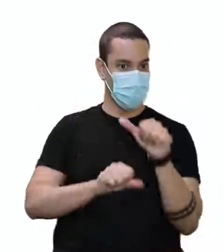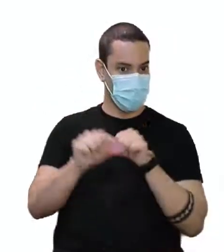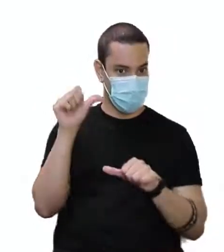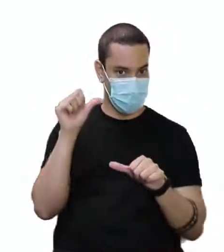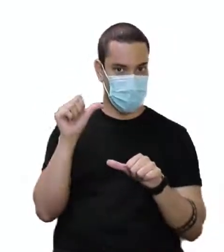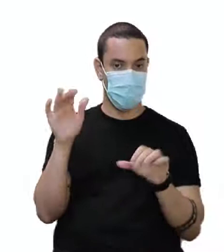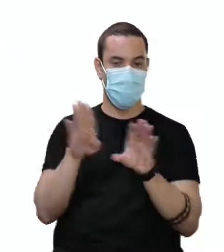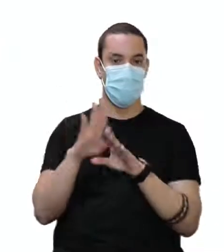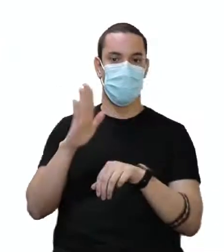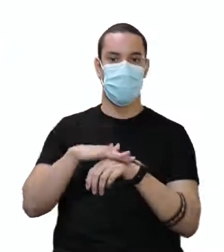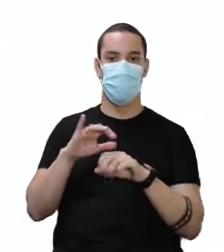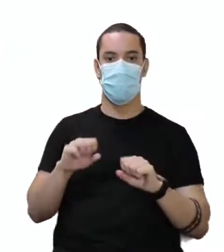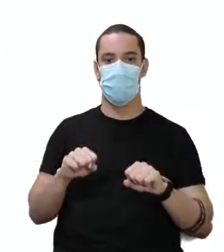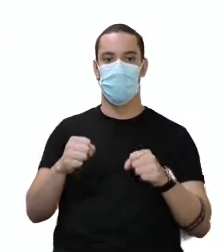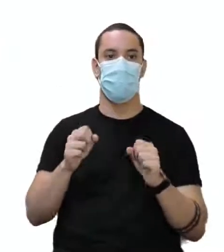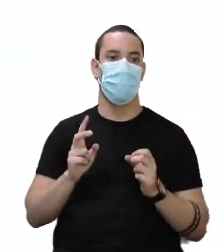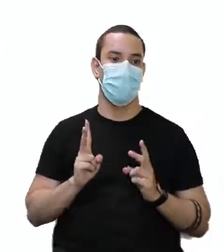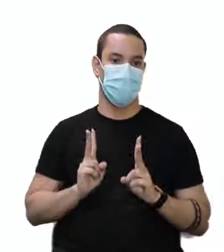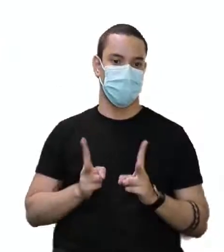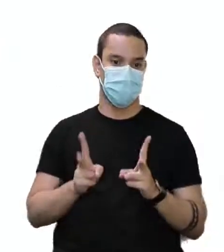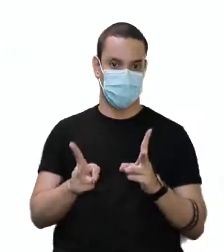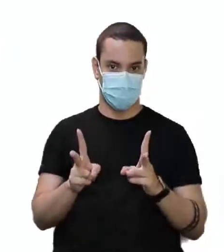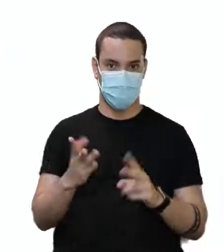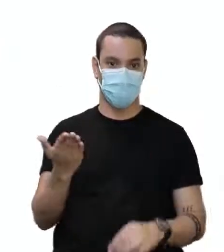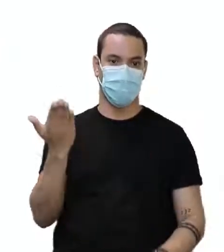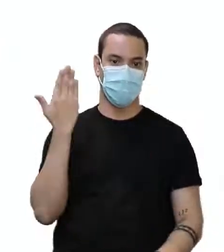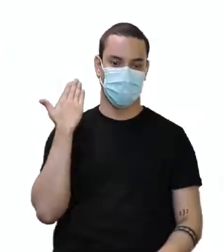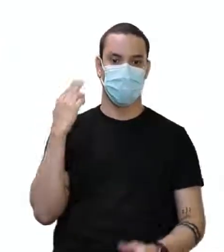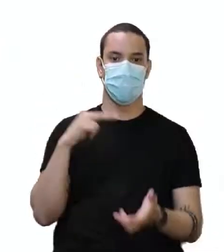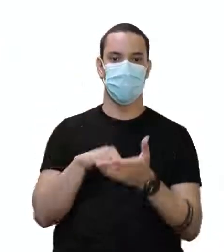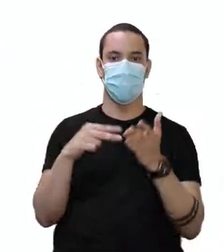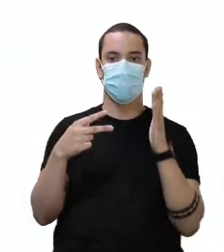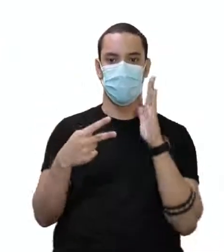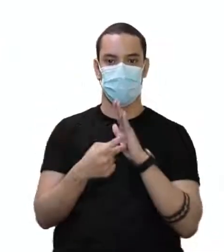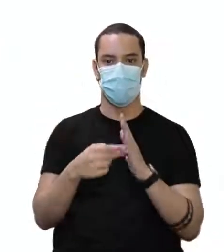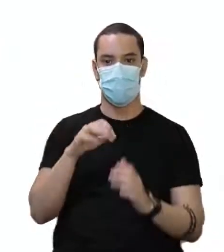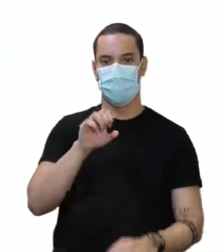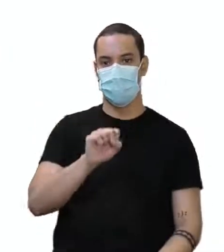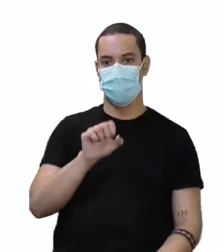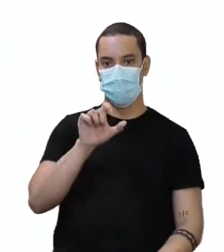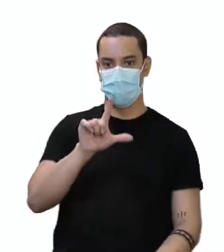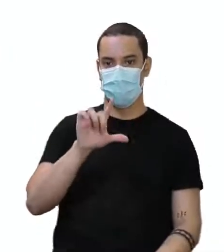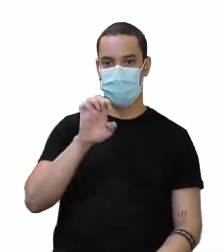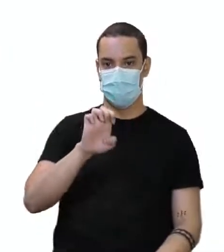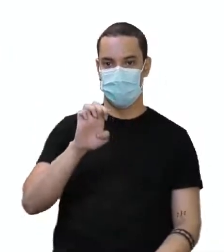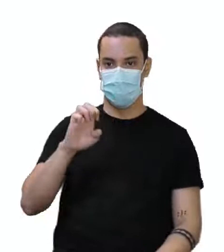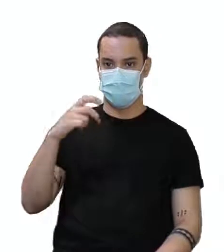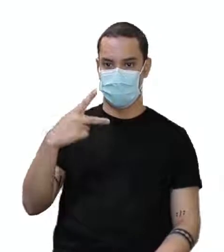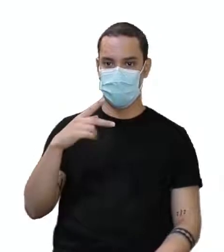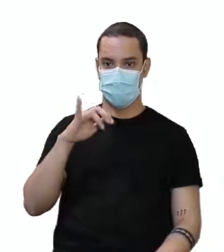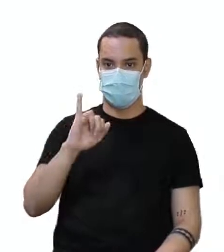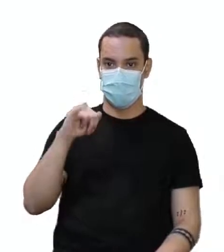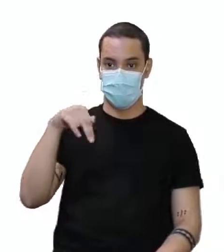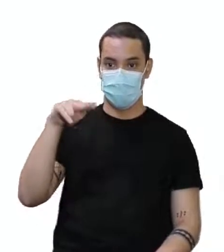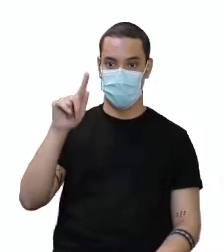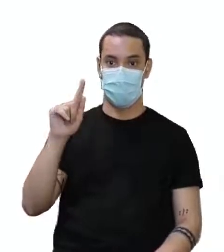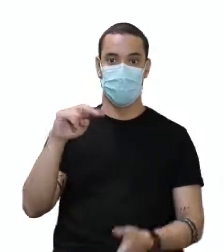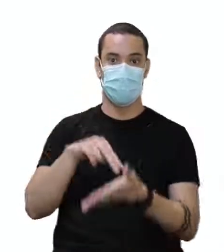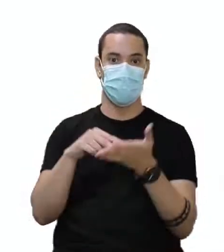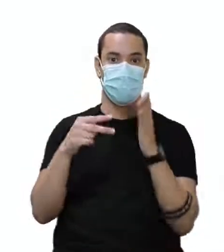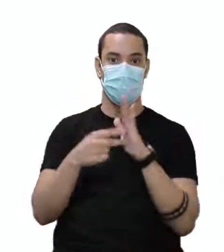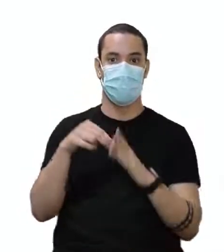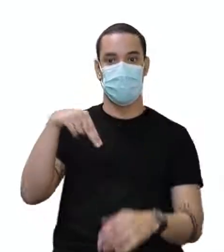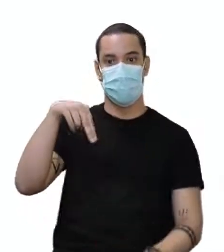uma ação que estava em andamento nesse passado, que é o sleeping, representado pelo ING, dando essa ideia.